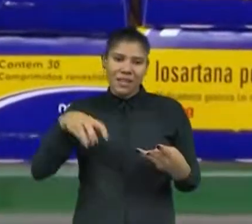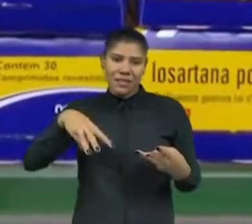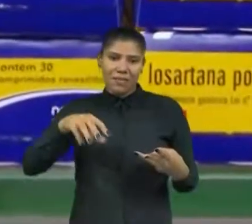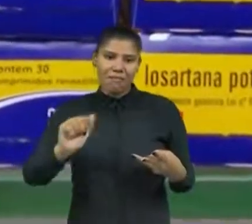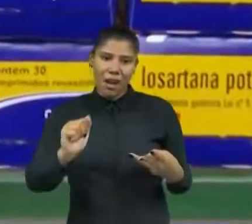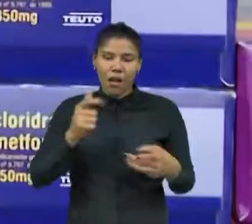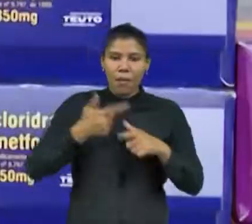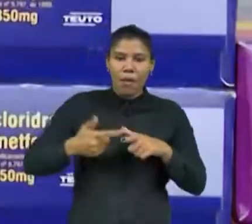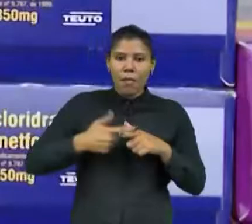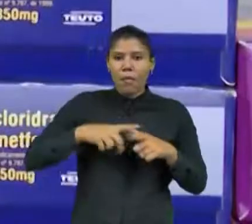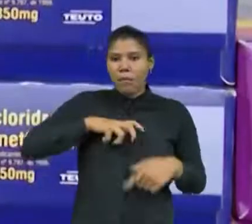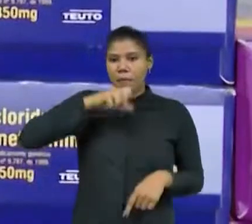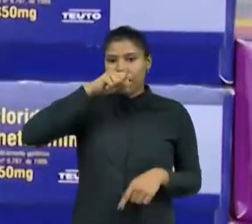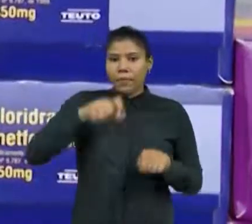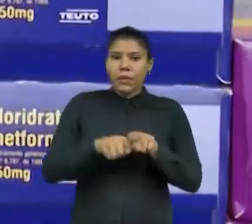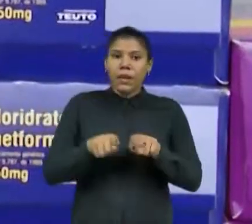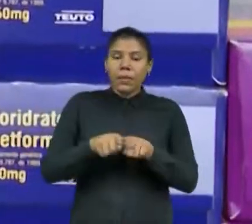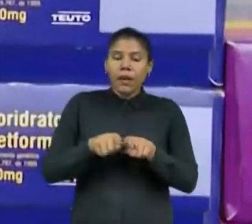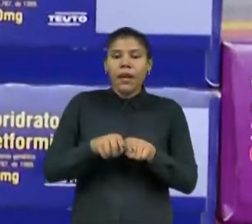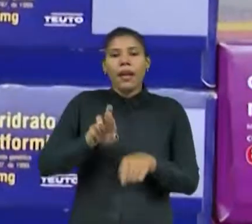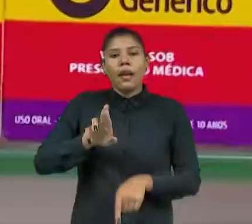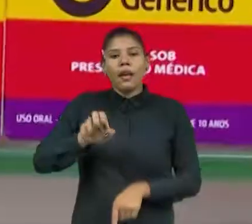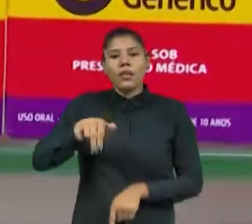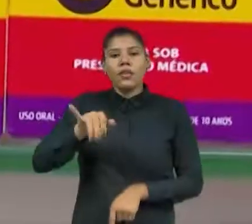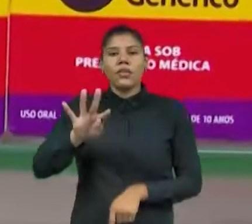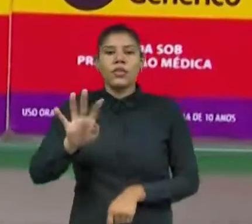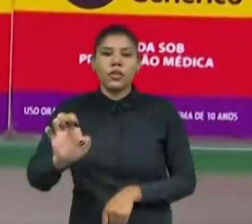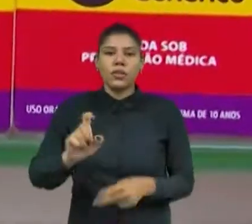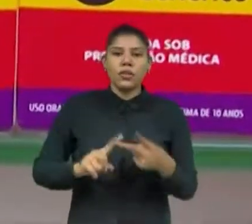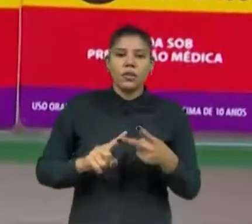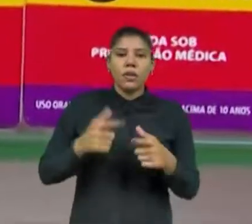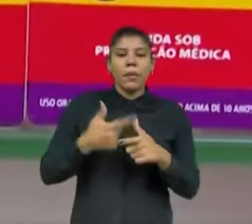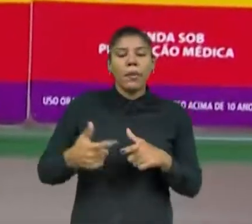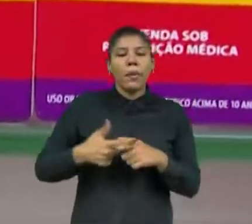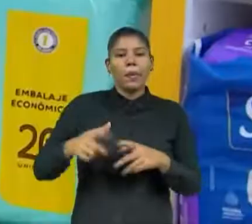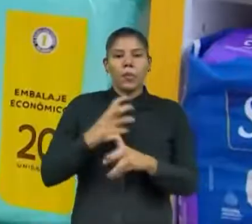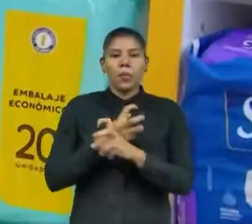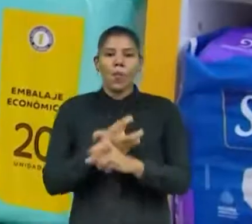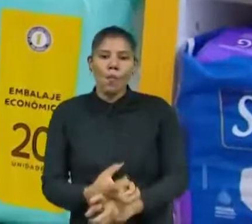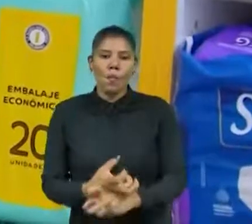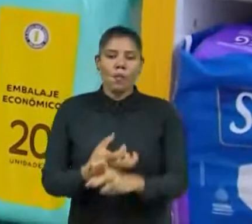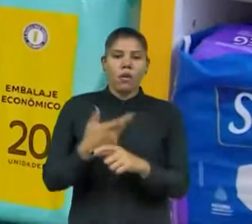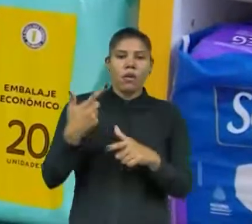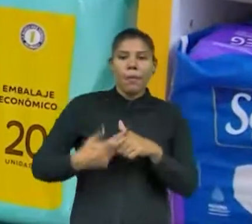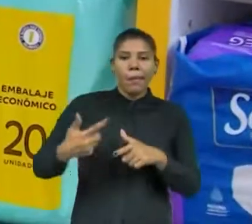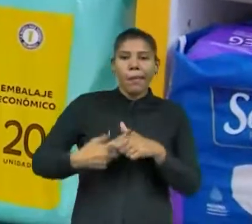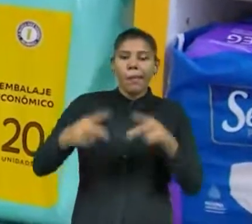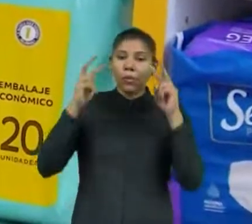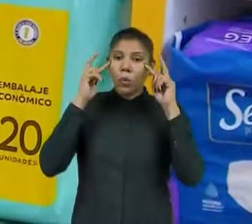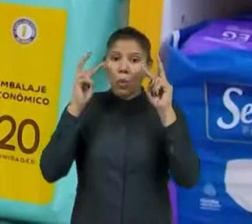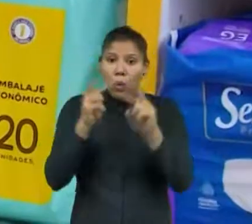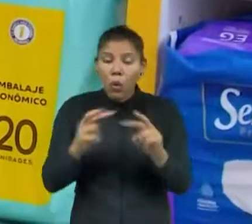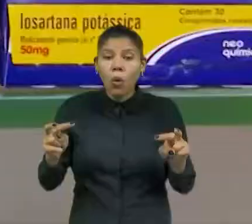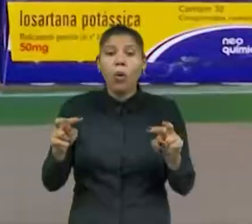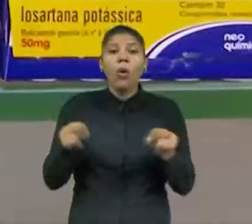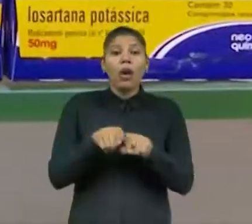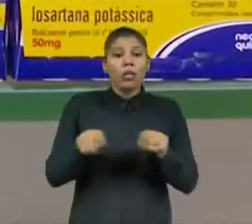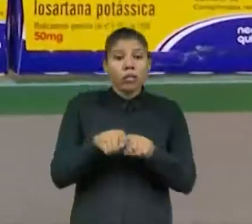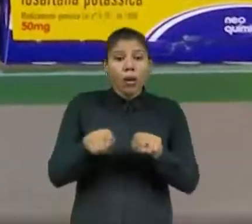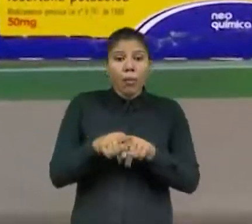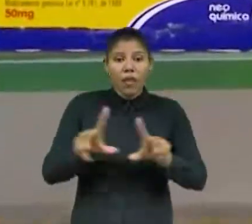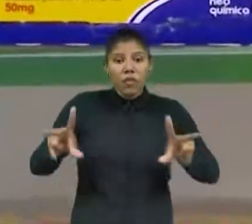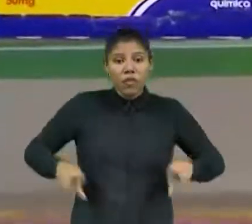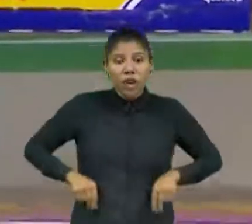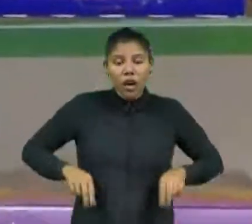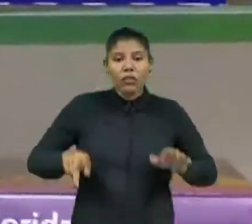para rinite, doença de Parkinson, osteoporose, glaucoma, anticoncepção e para aquisição de fraldas geriátricas. Nesses